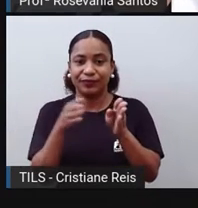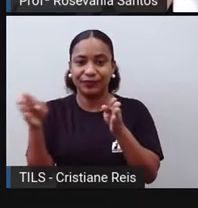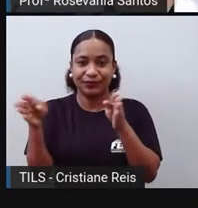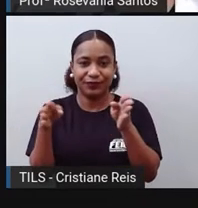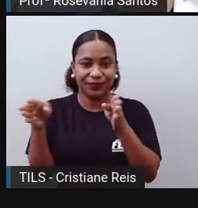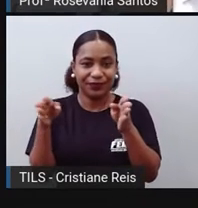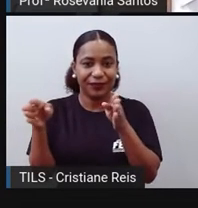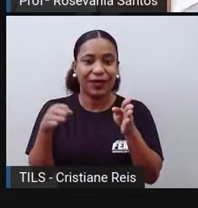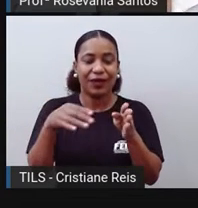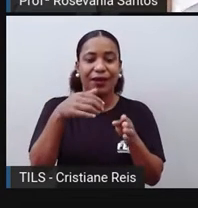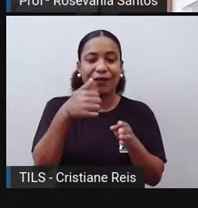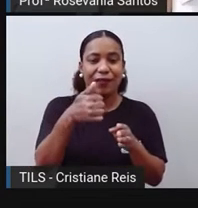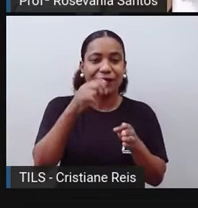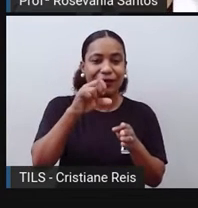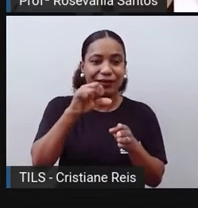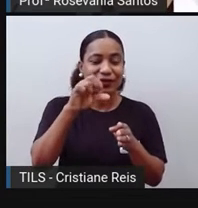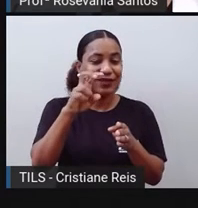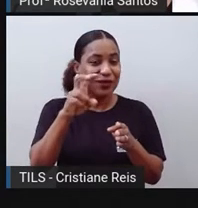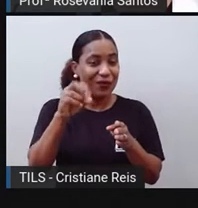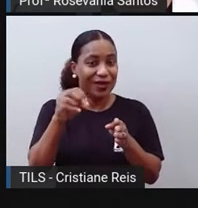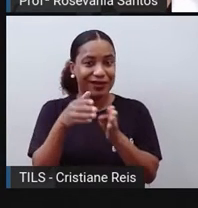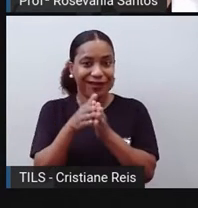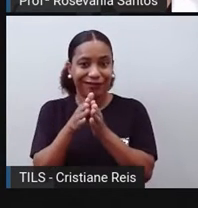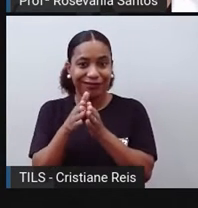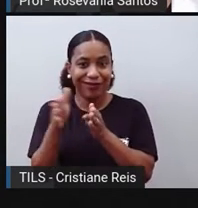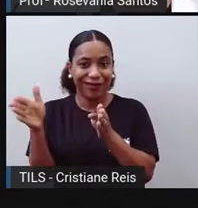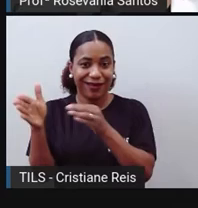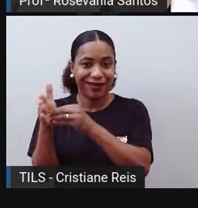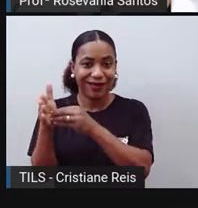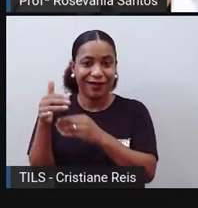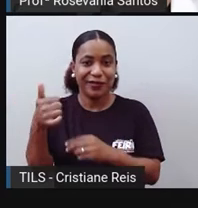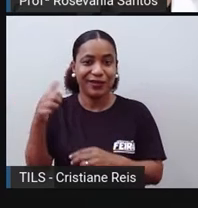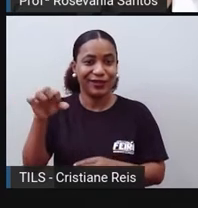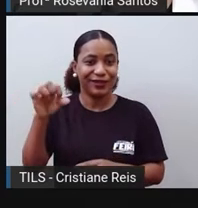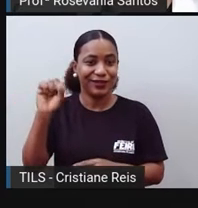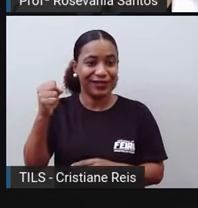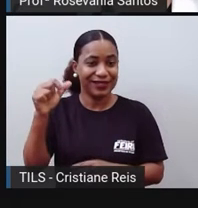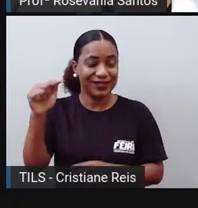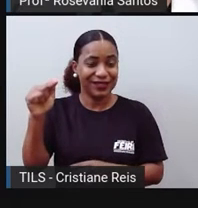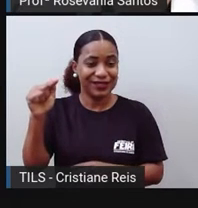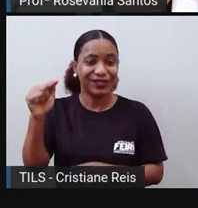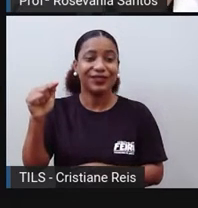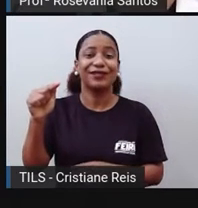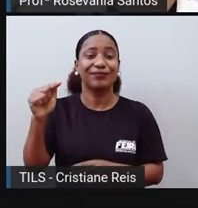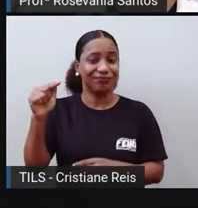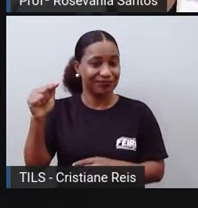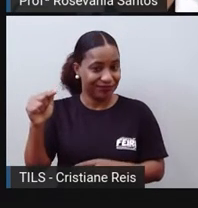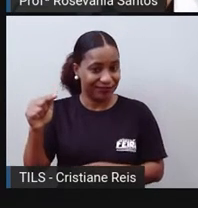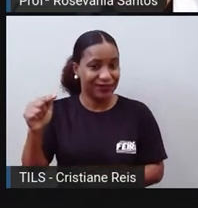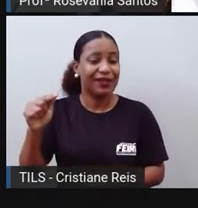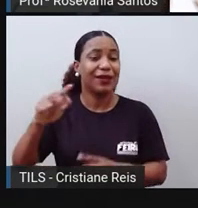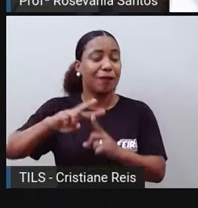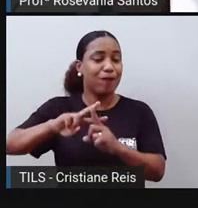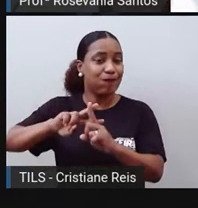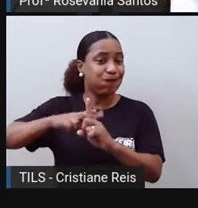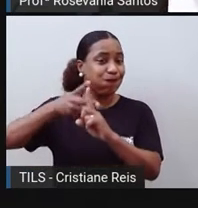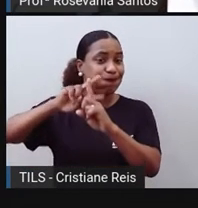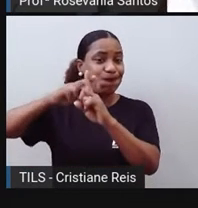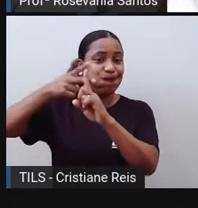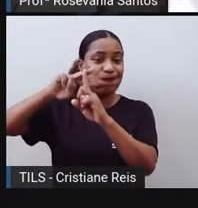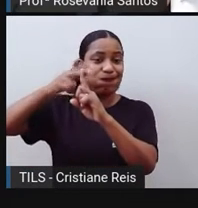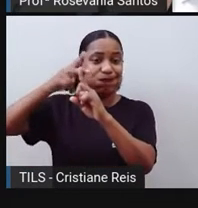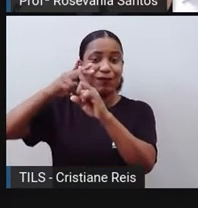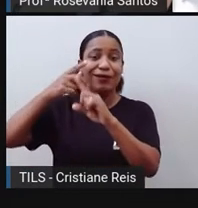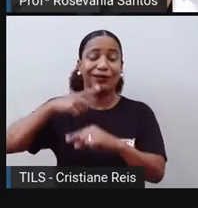aí, né? Trinta e sete anos, nós dobramos de 2 bilhões e meio para 5